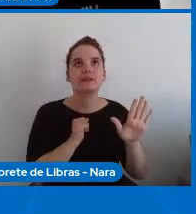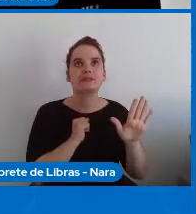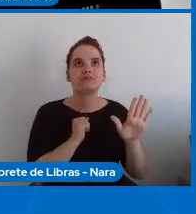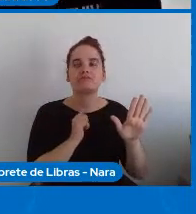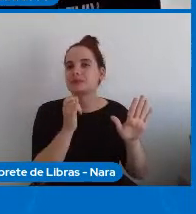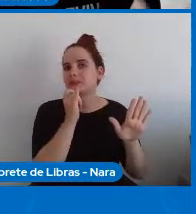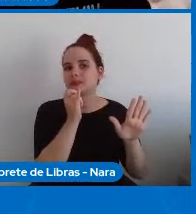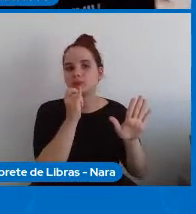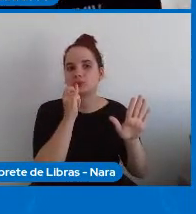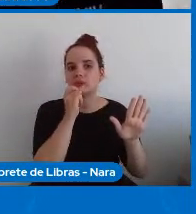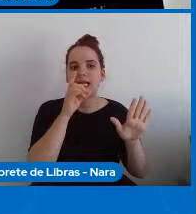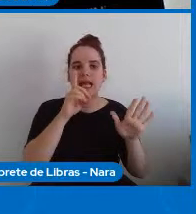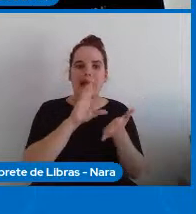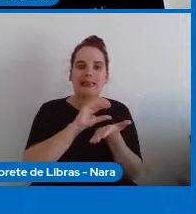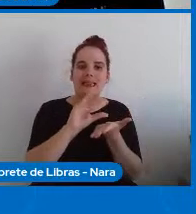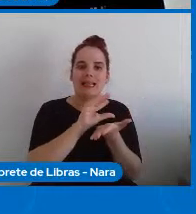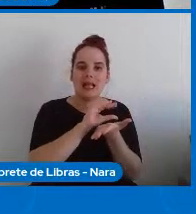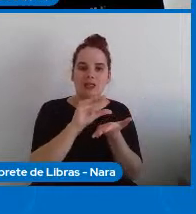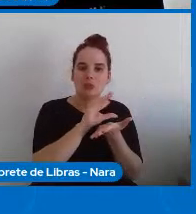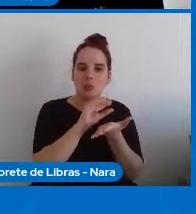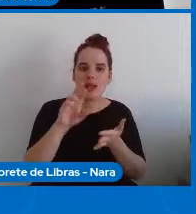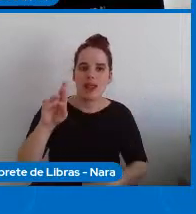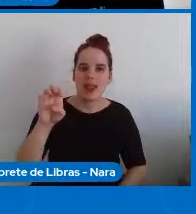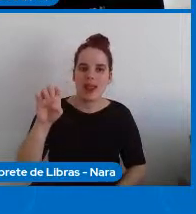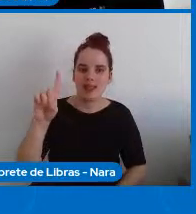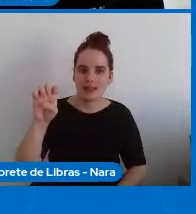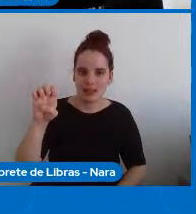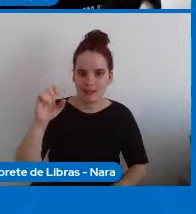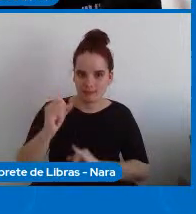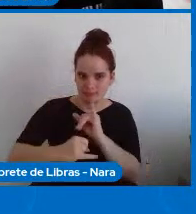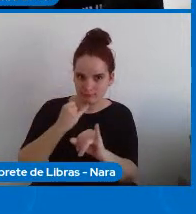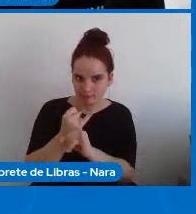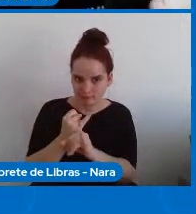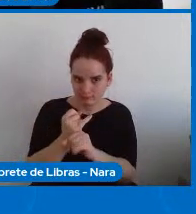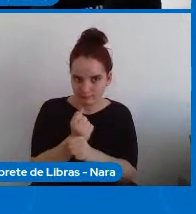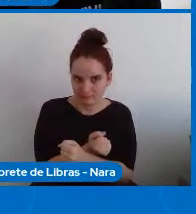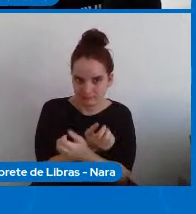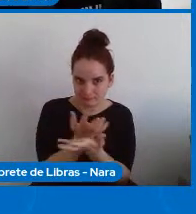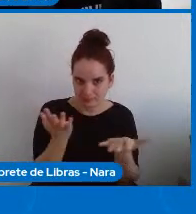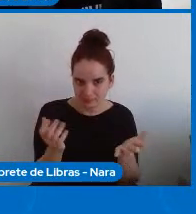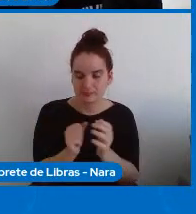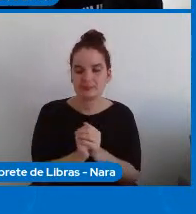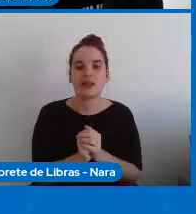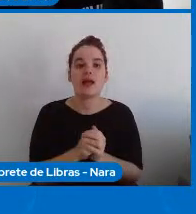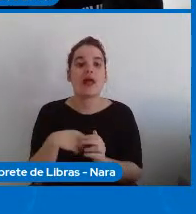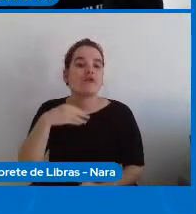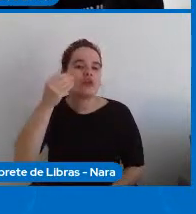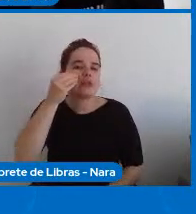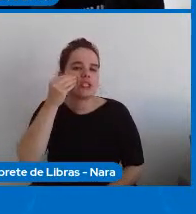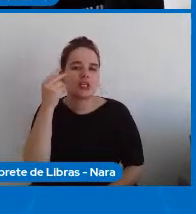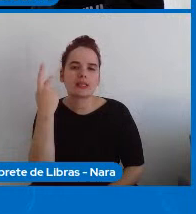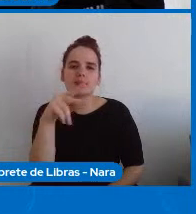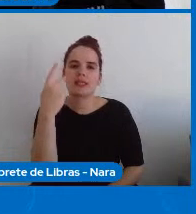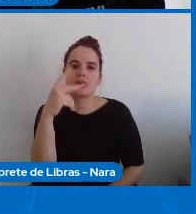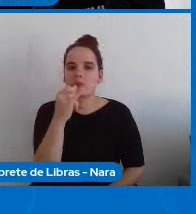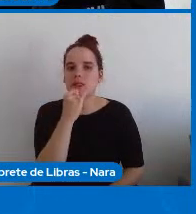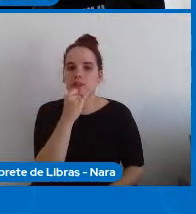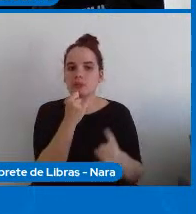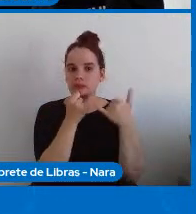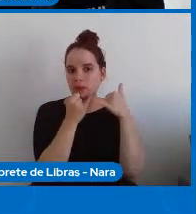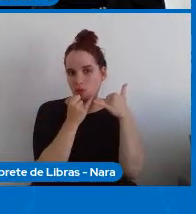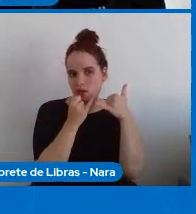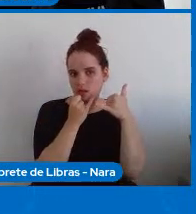em rede por padrão você testar se o dispositivo da pessoa está conectado ao rede de wi-fi